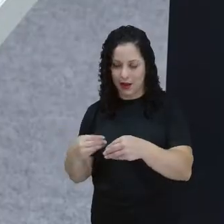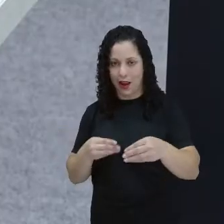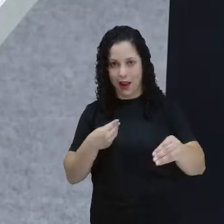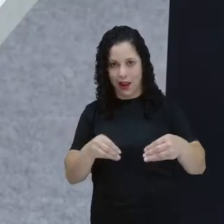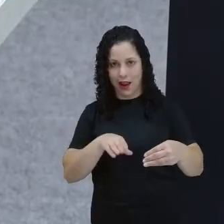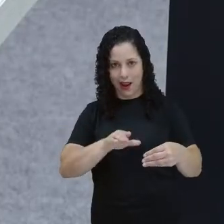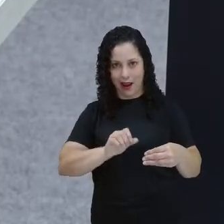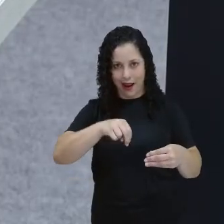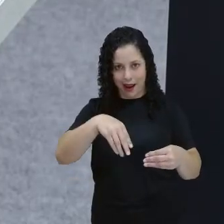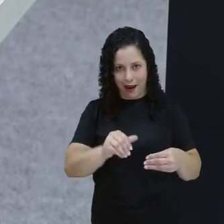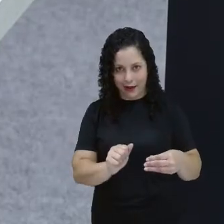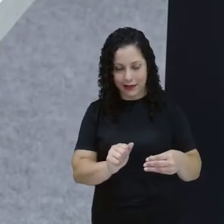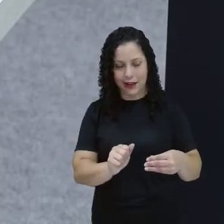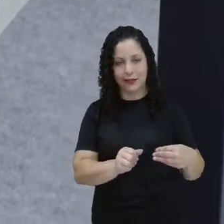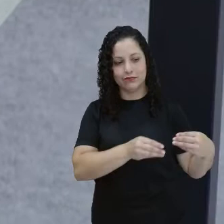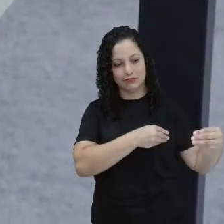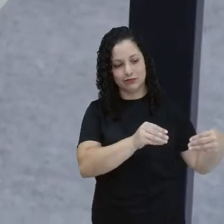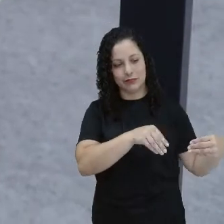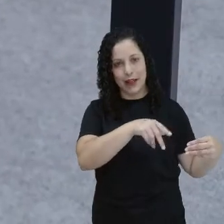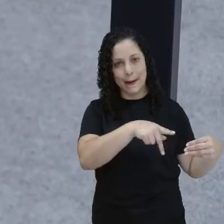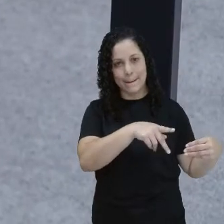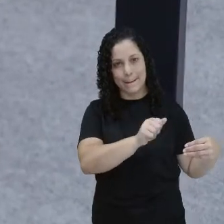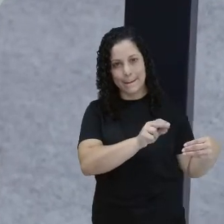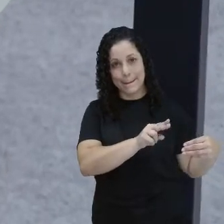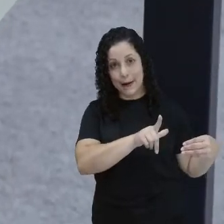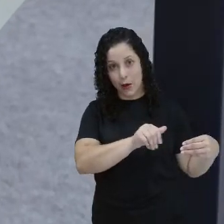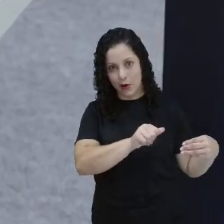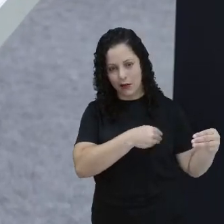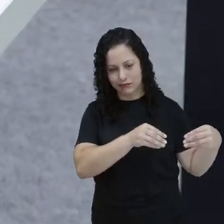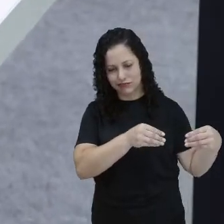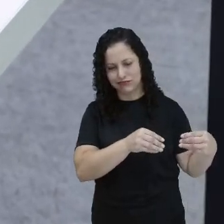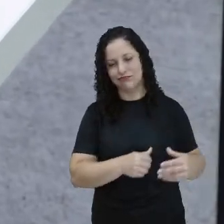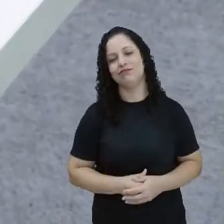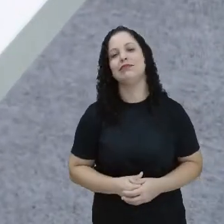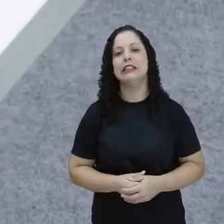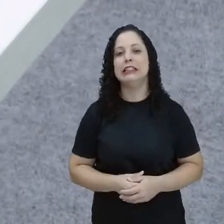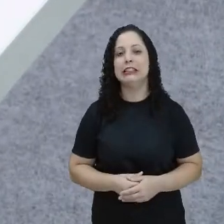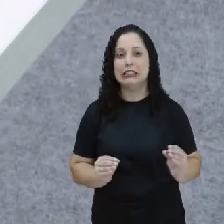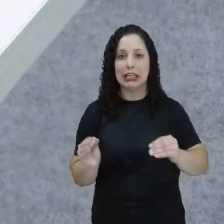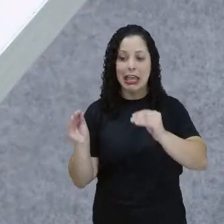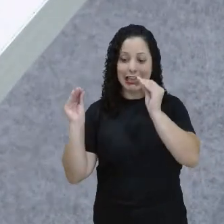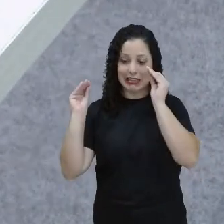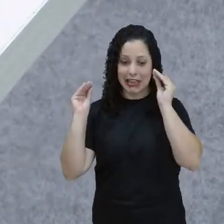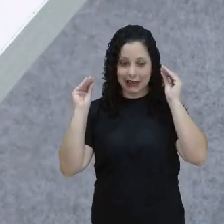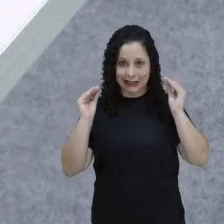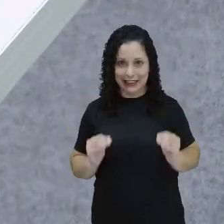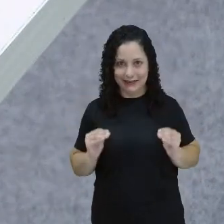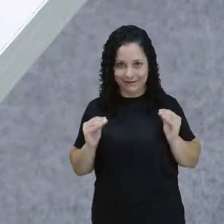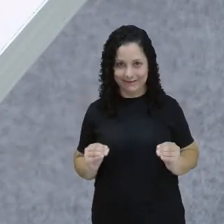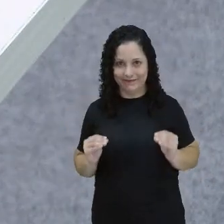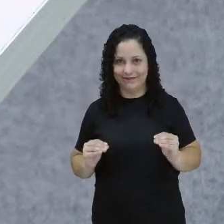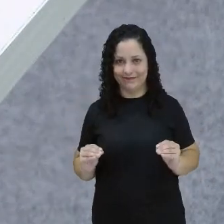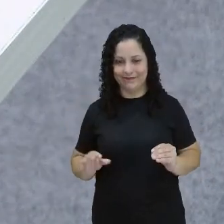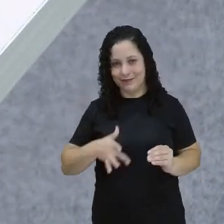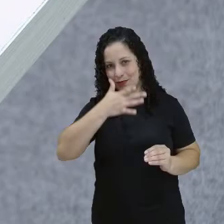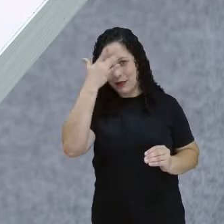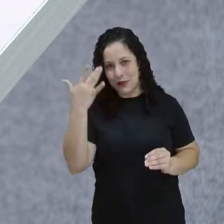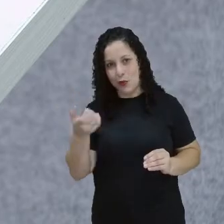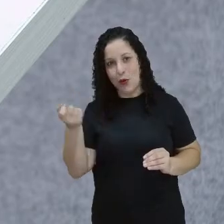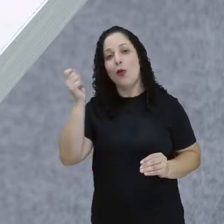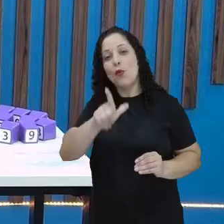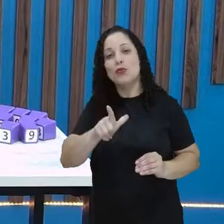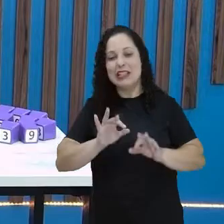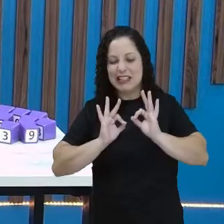esse saquinho aqui, era o saquinho que quem acertasse, fosse acertando a resolução, né?